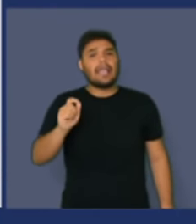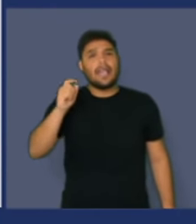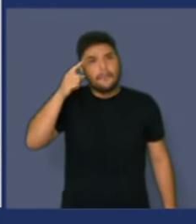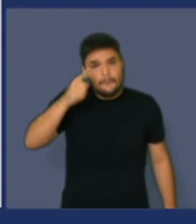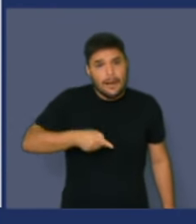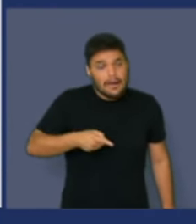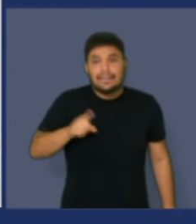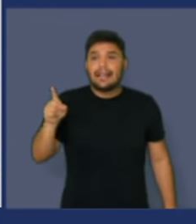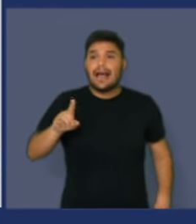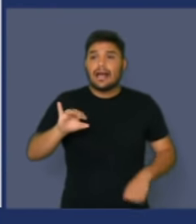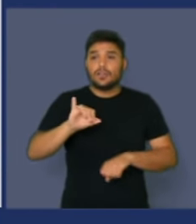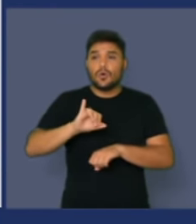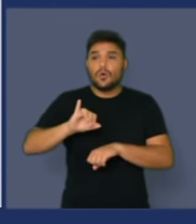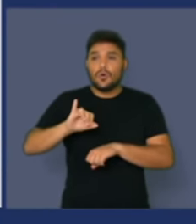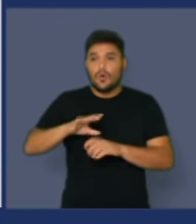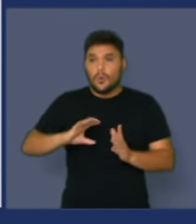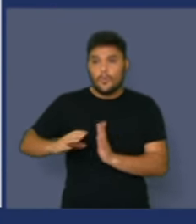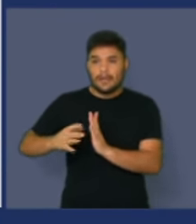no centrão,